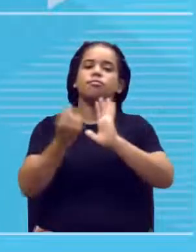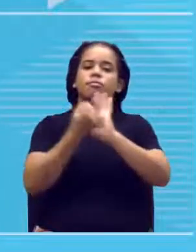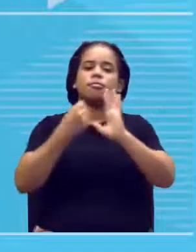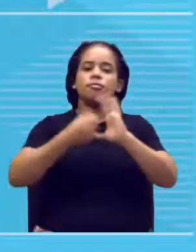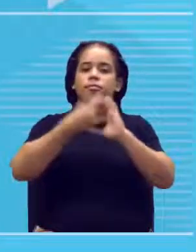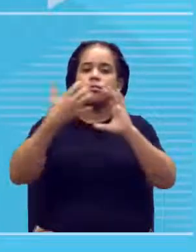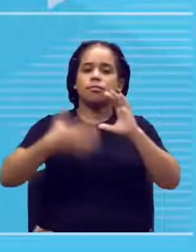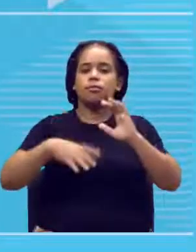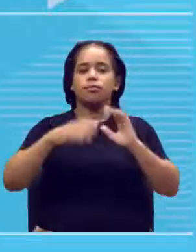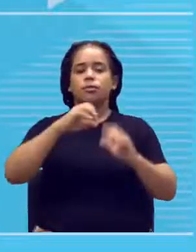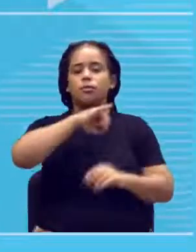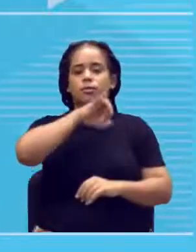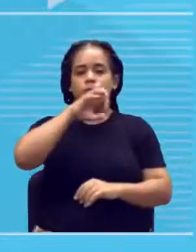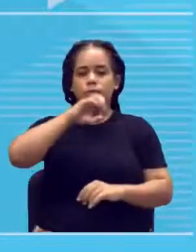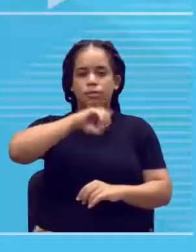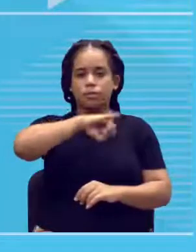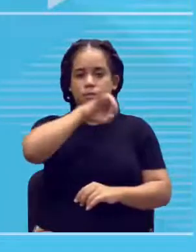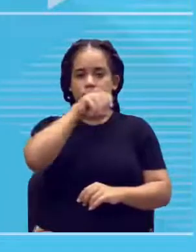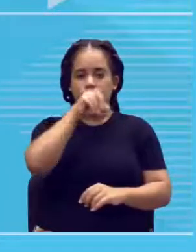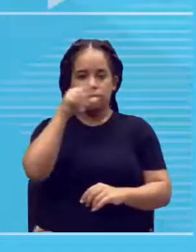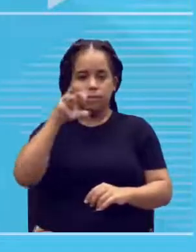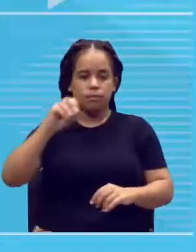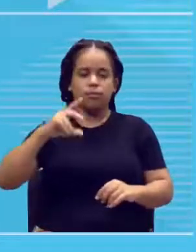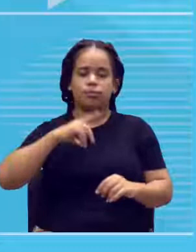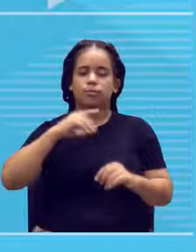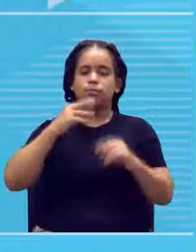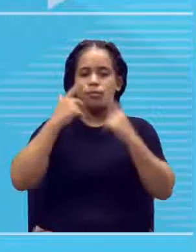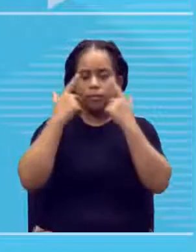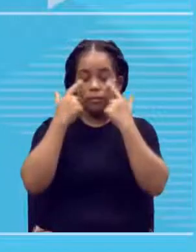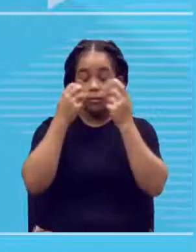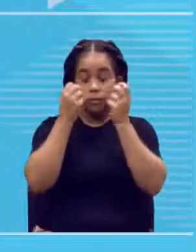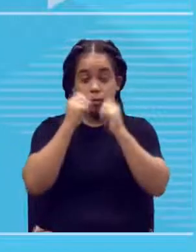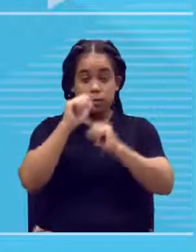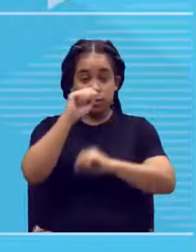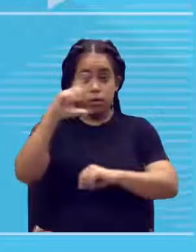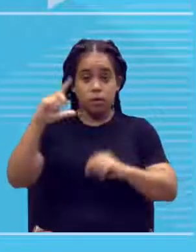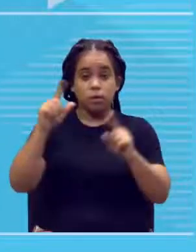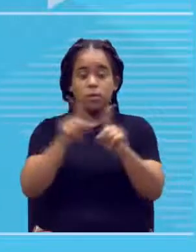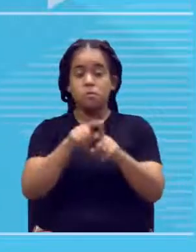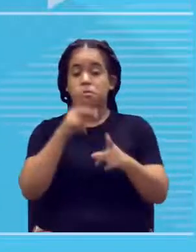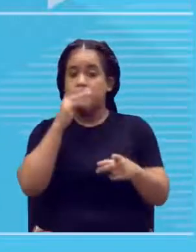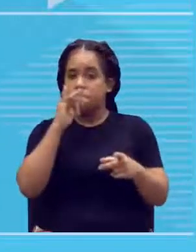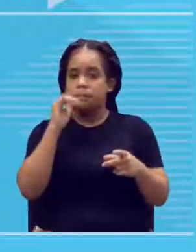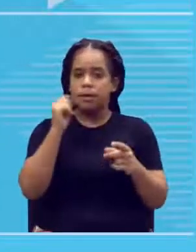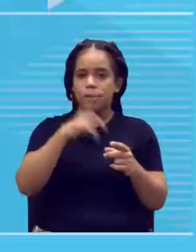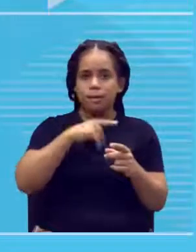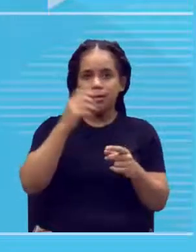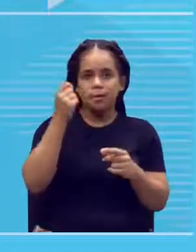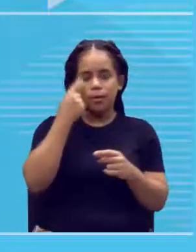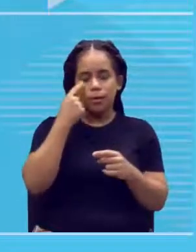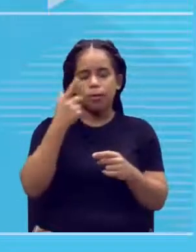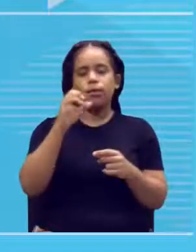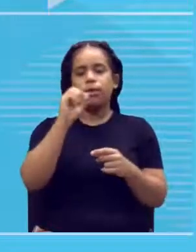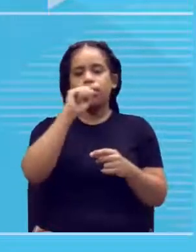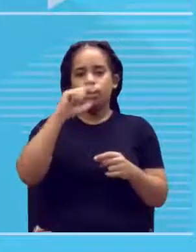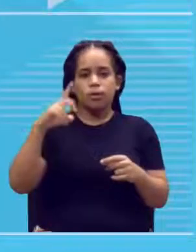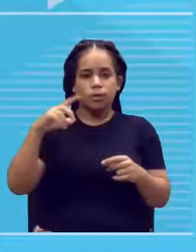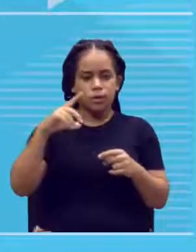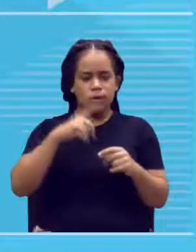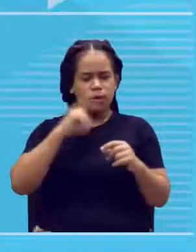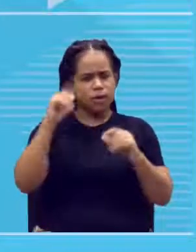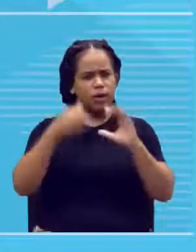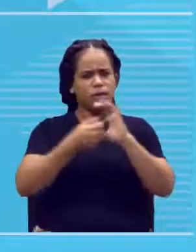O Joãozinho tem olhos azuis. Será que o apai tem olho azul? A avó tem olho azul? A tataravó tem olho azul? Então, pera, essa